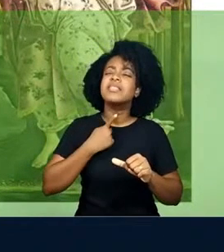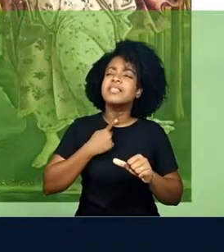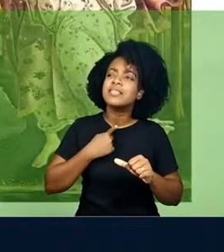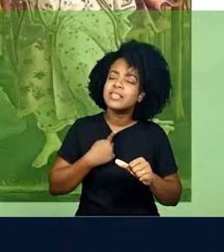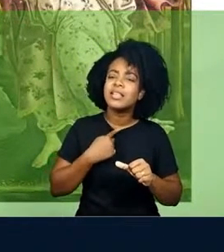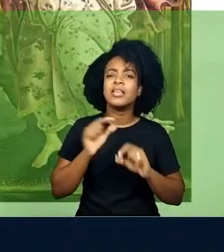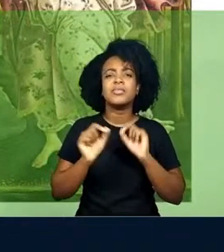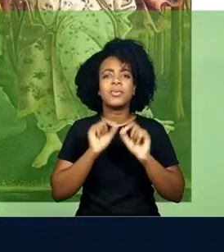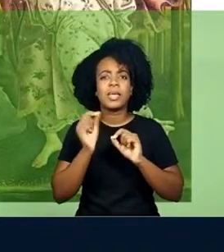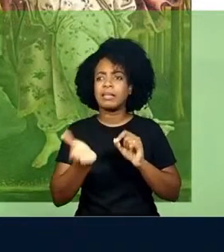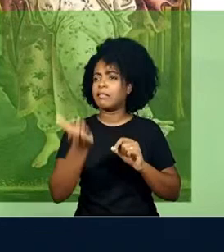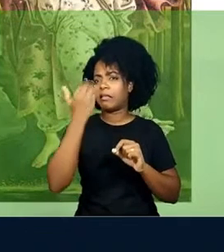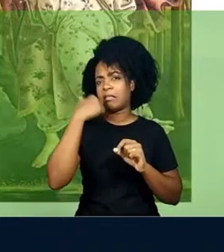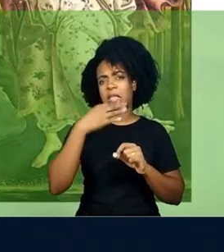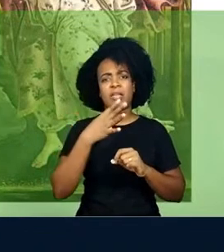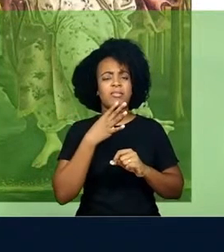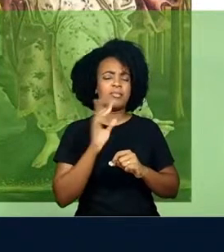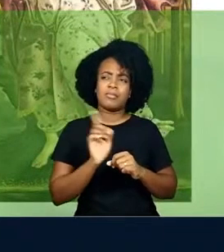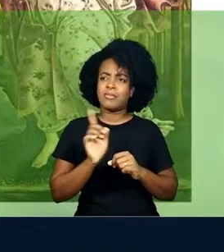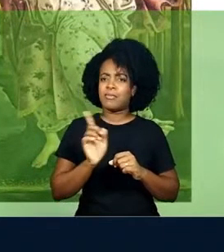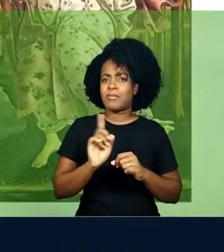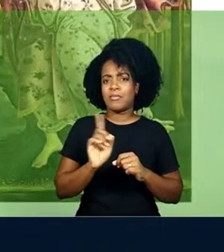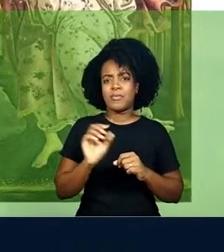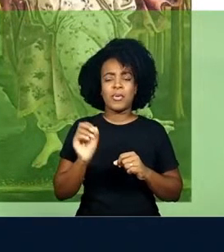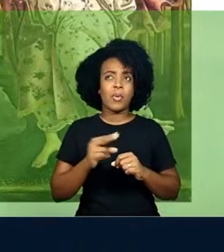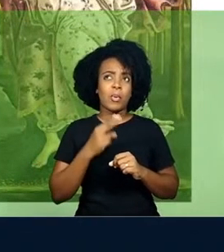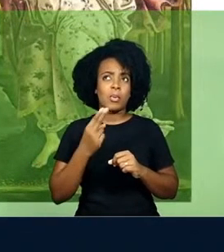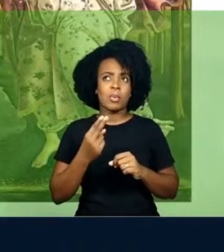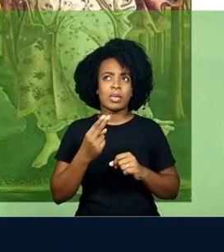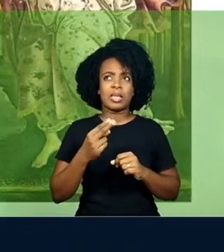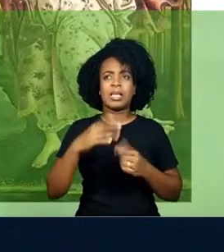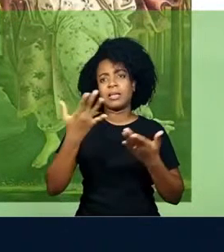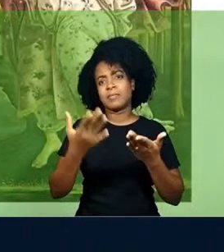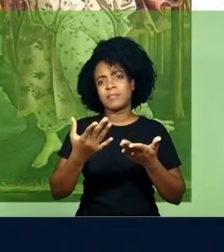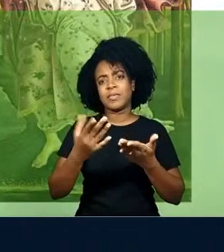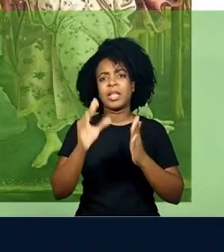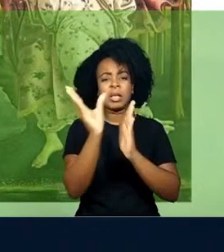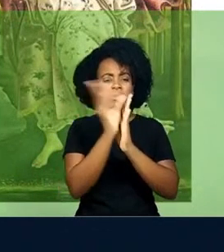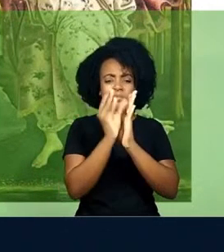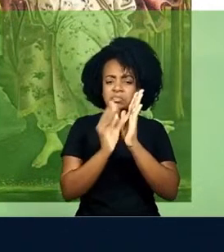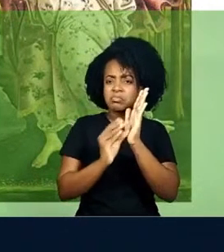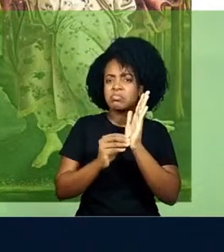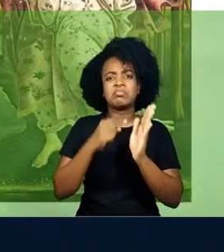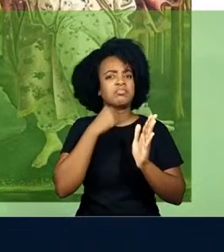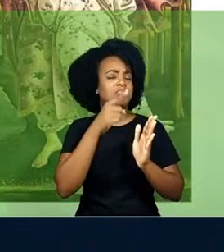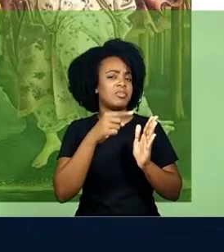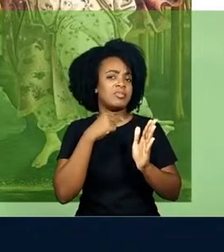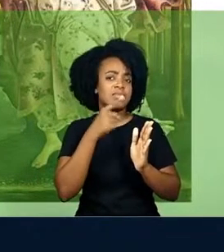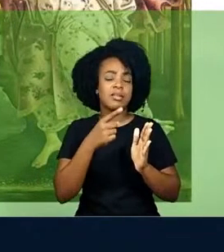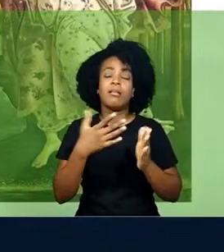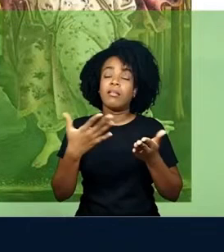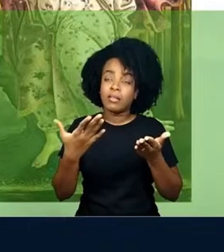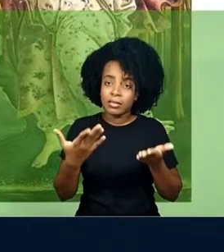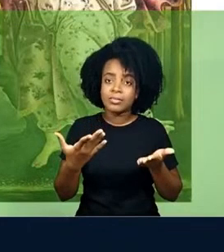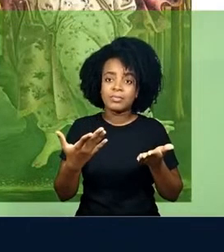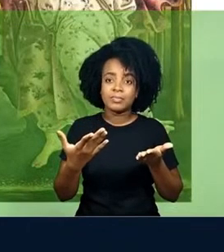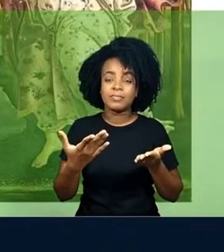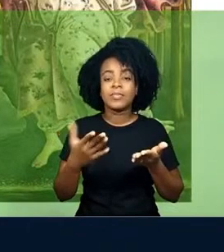desejo que por muitas vezes é desconhecido, que não pode ser tabulado, registrado, contabilizado,